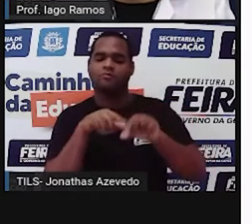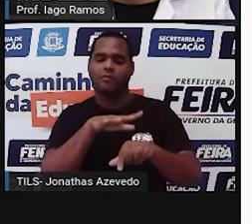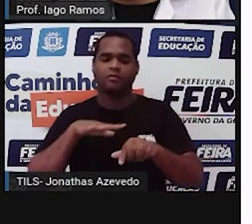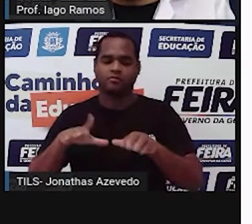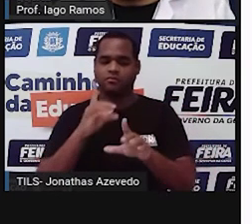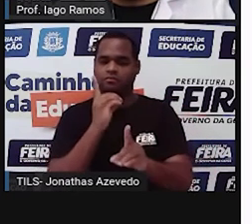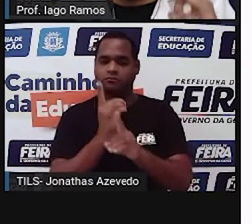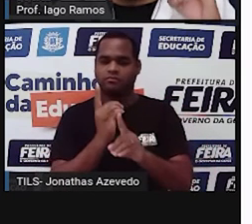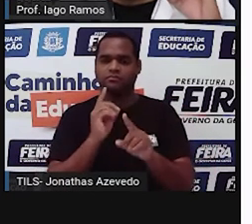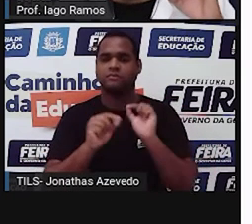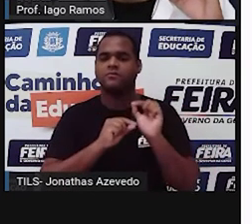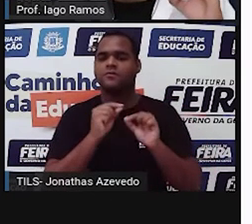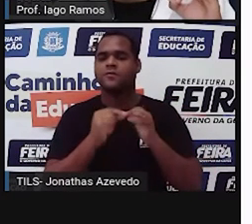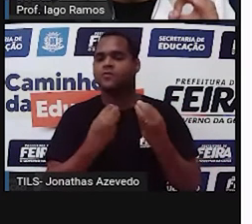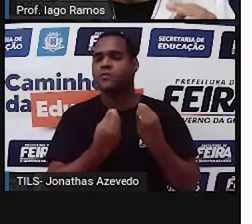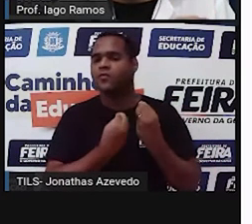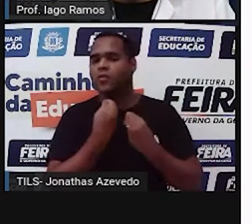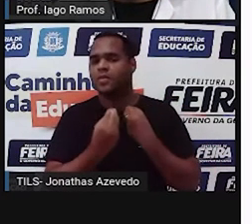encontrada assim, ó,